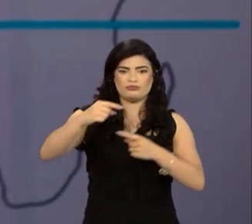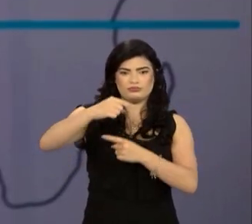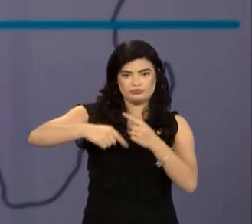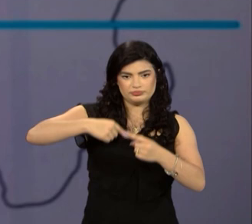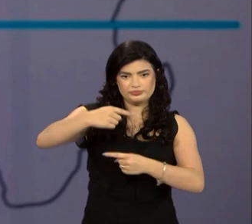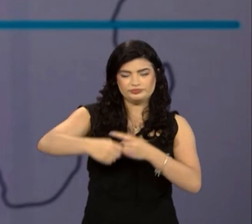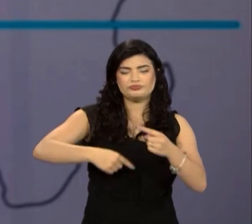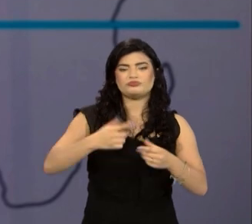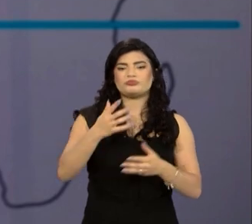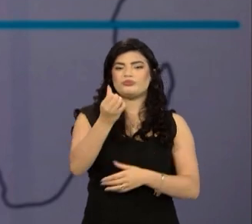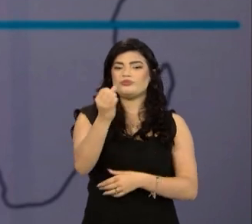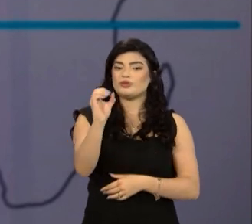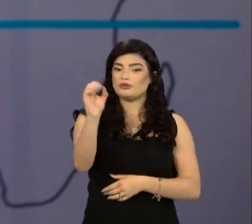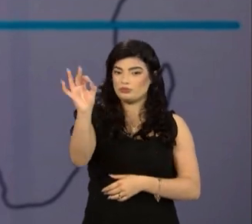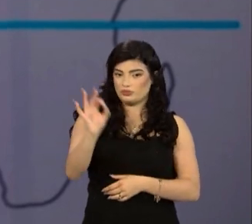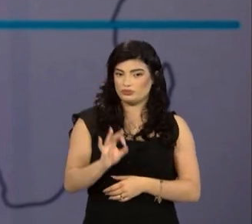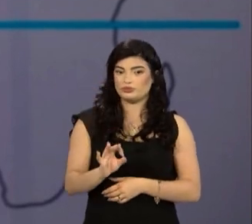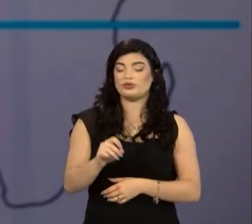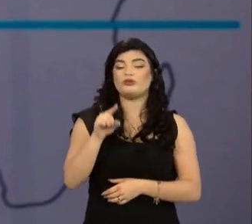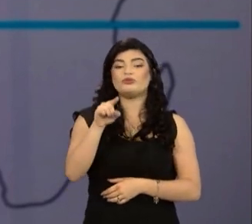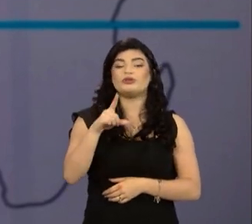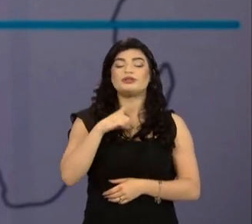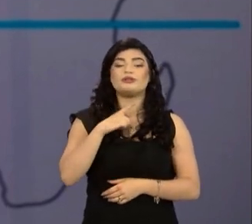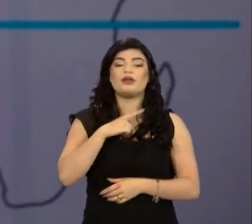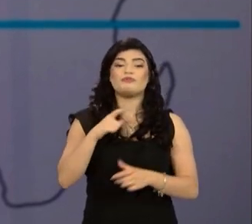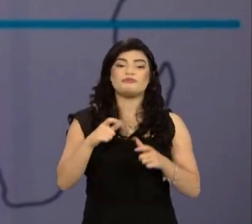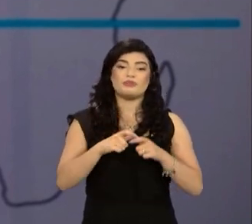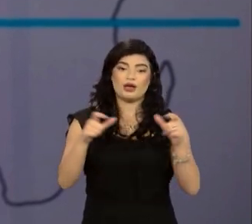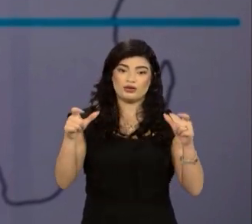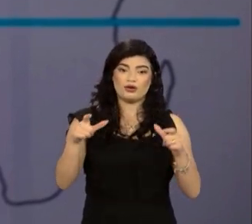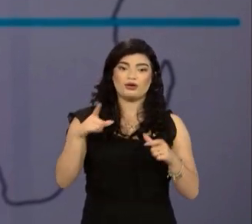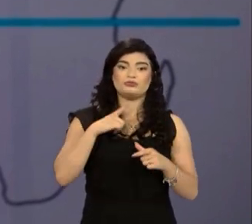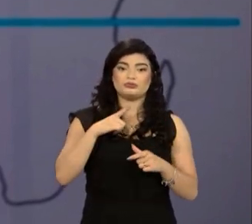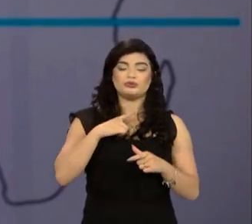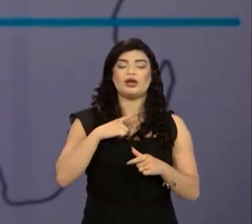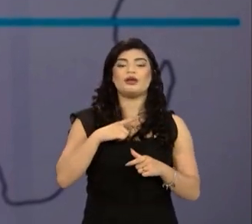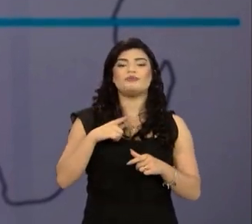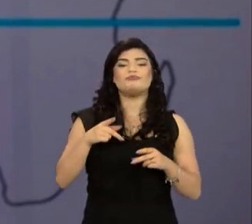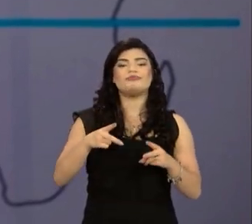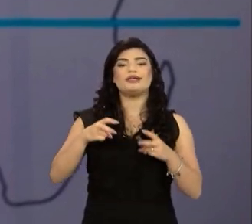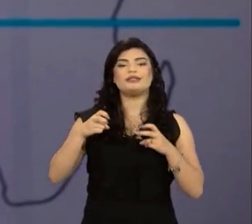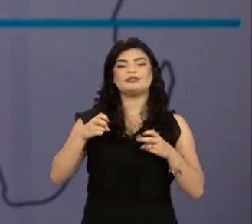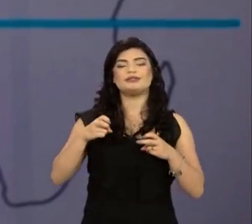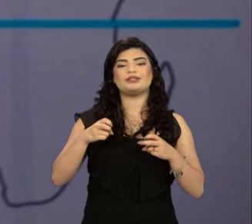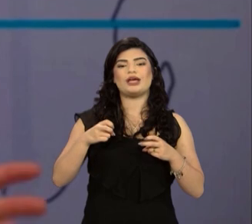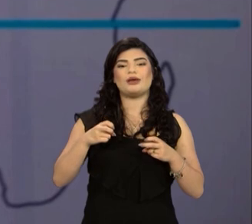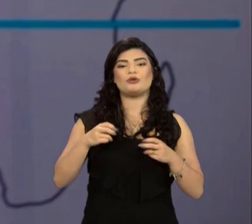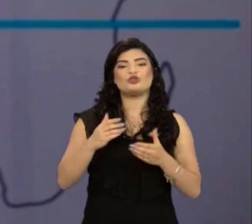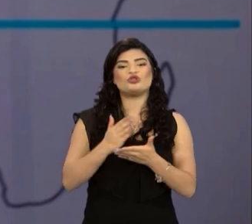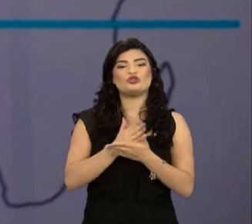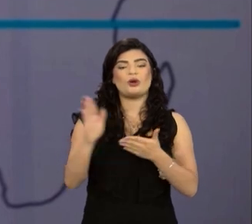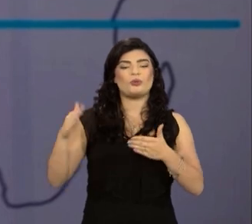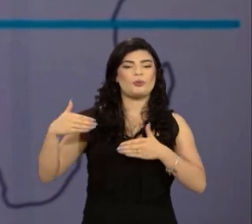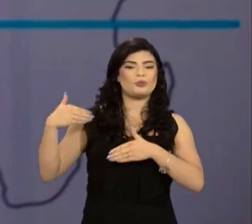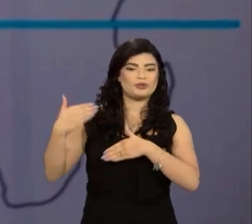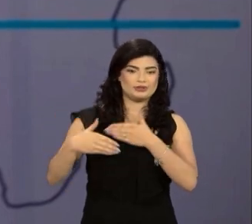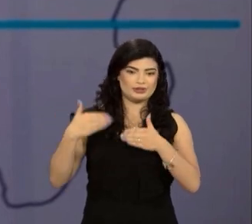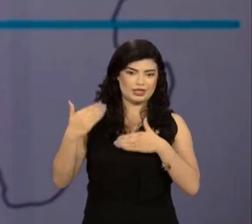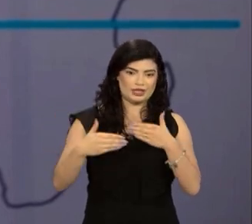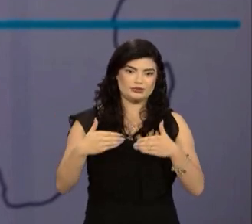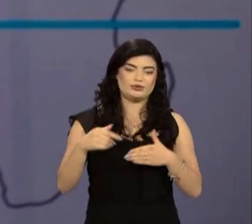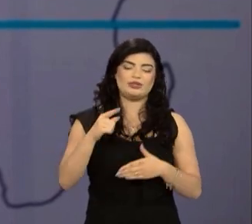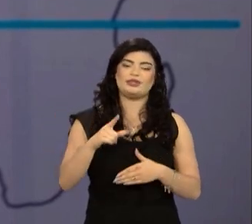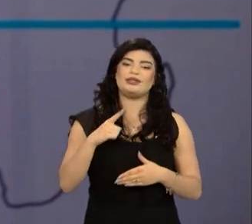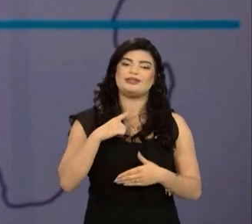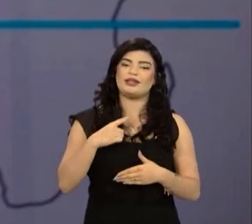na faixa de uns 60%. O restante dos resíduos a gente classificaria como sobras do processo, então que